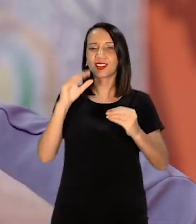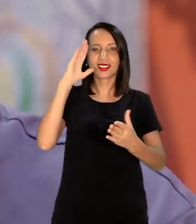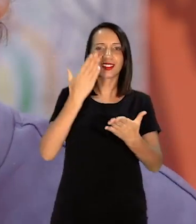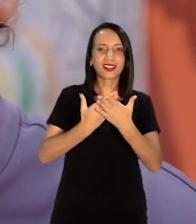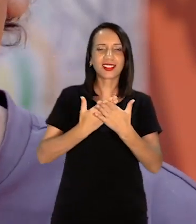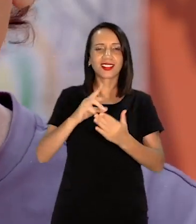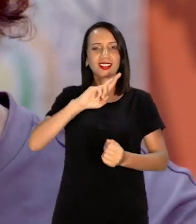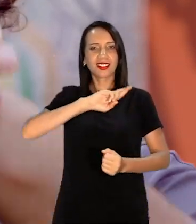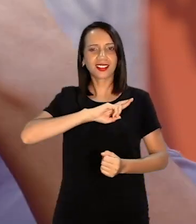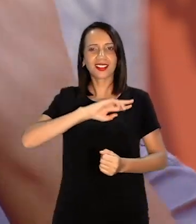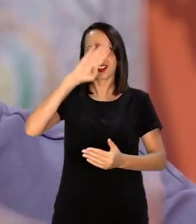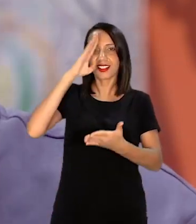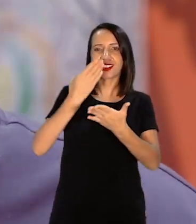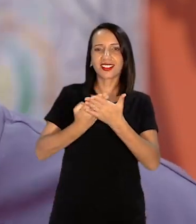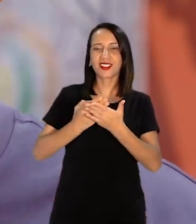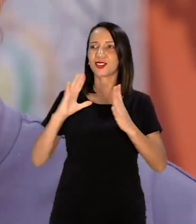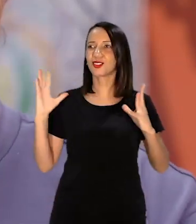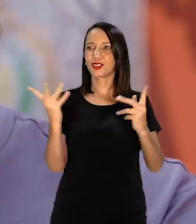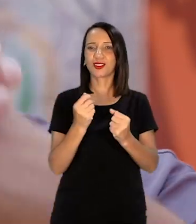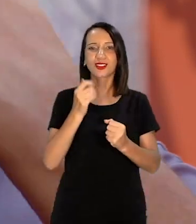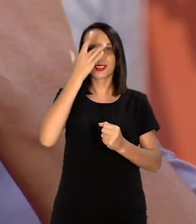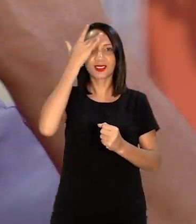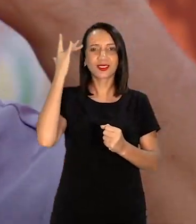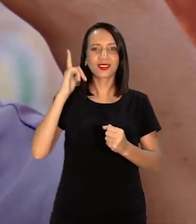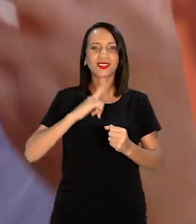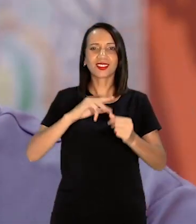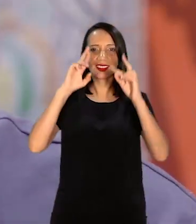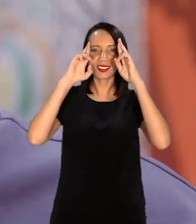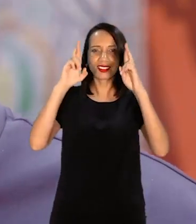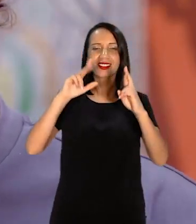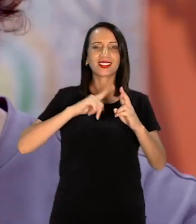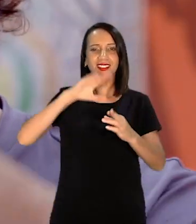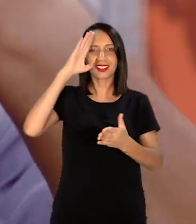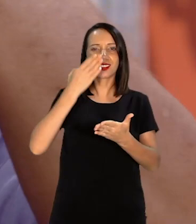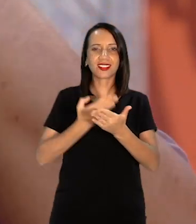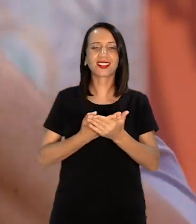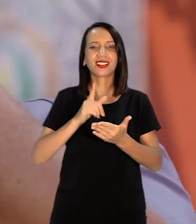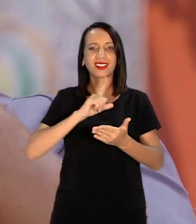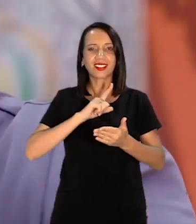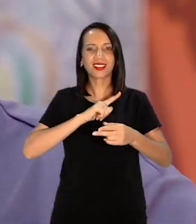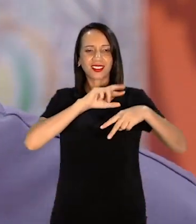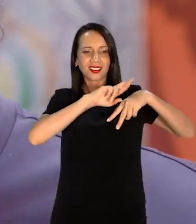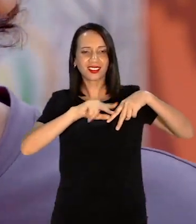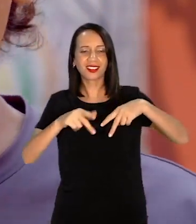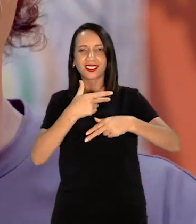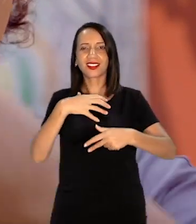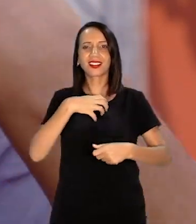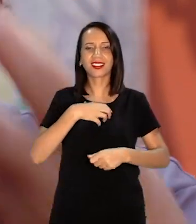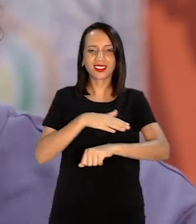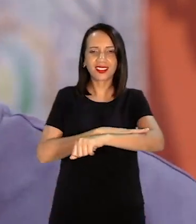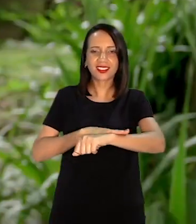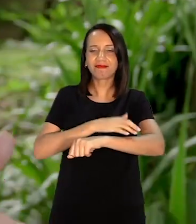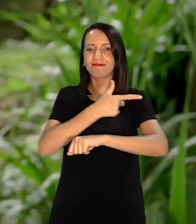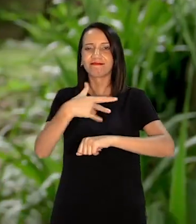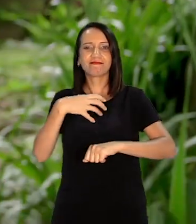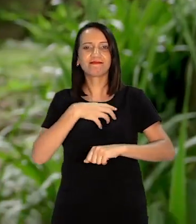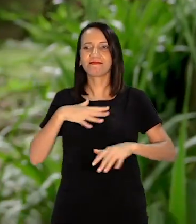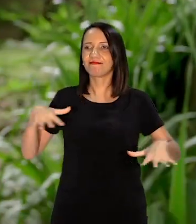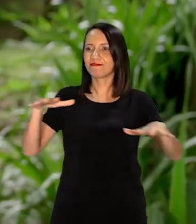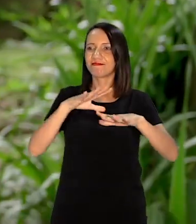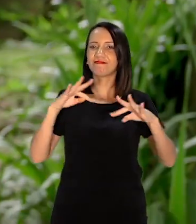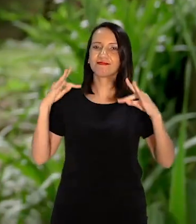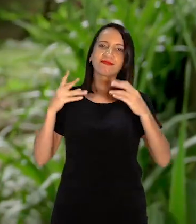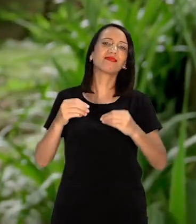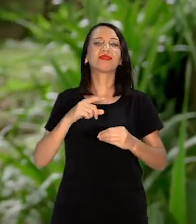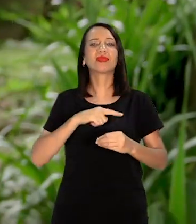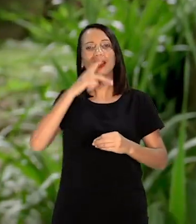crenças religiosas Respeita todo mundo Respeita sua orientação sexual Respeita sua etnia Respeita tudo aqui A pessoa